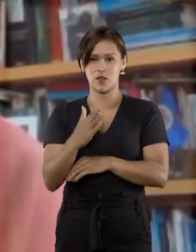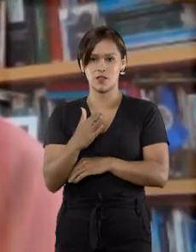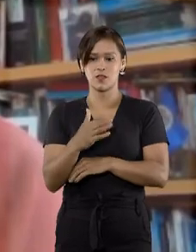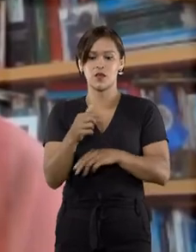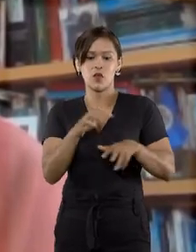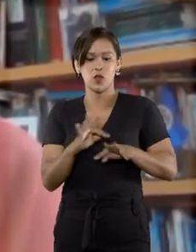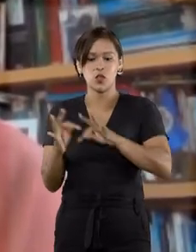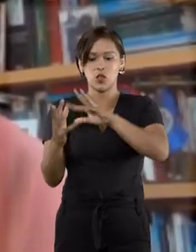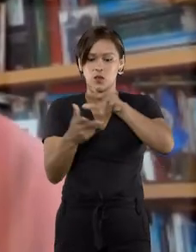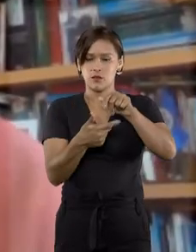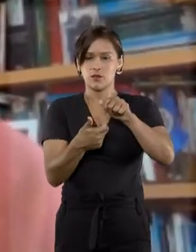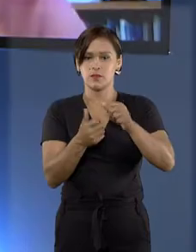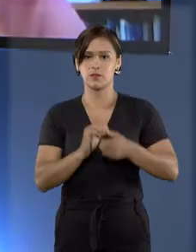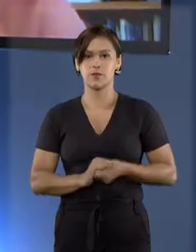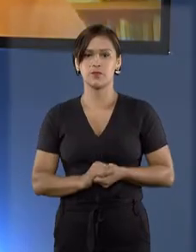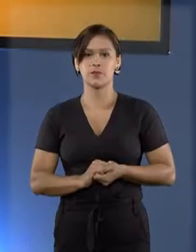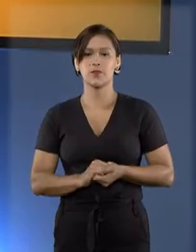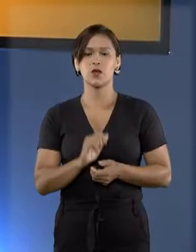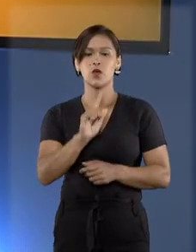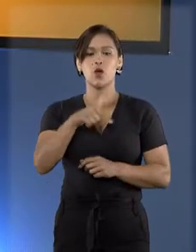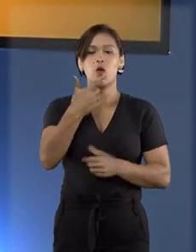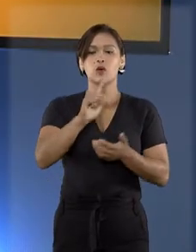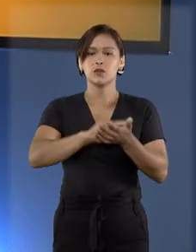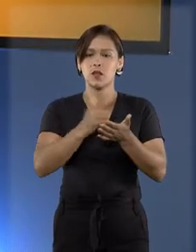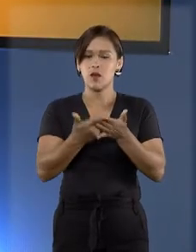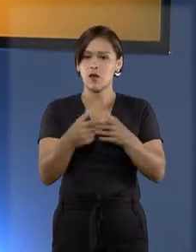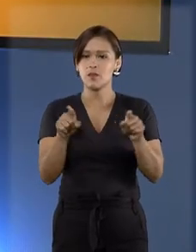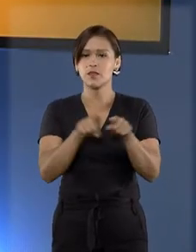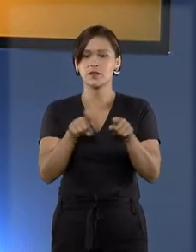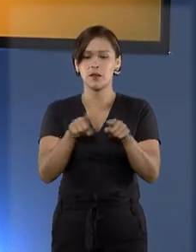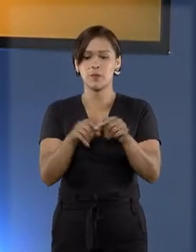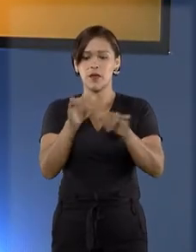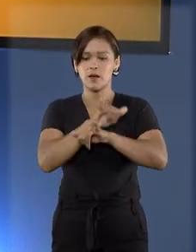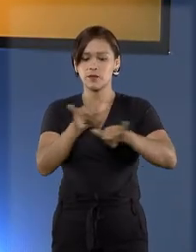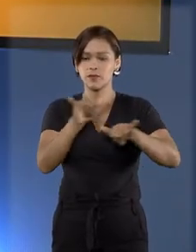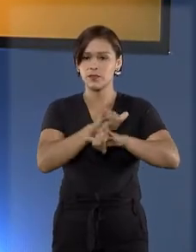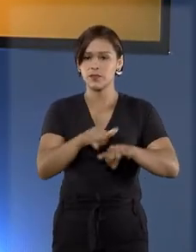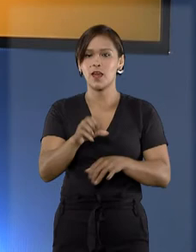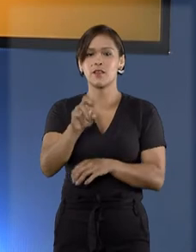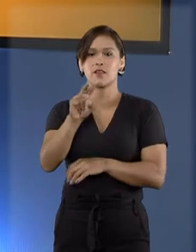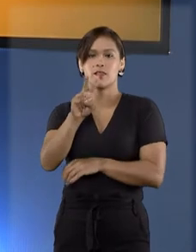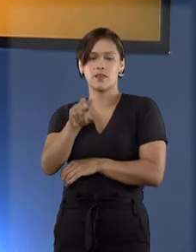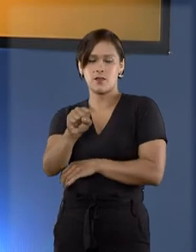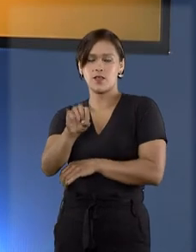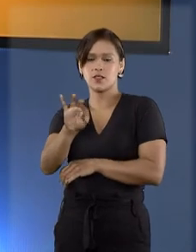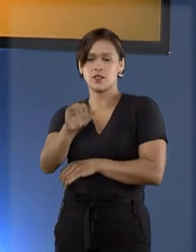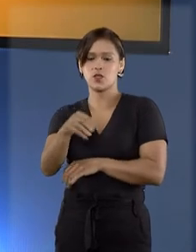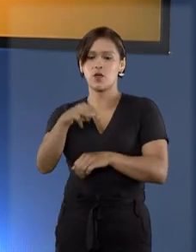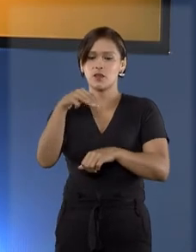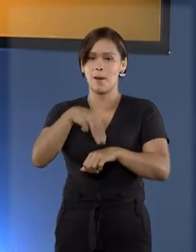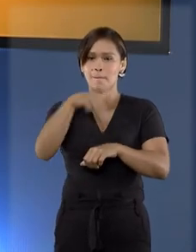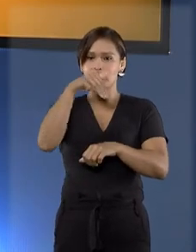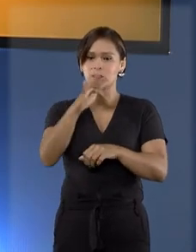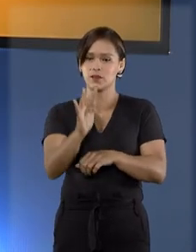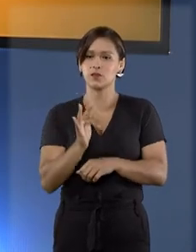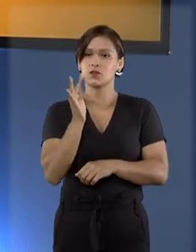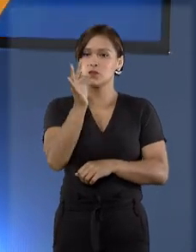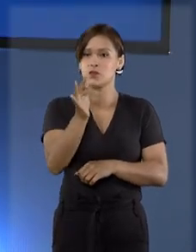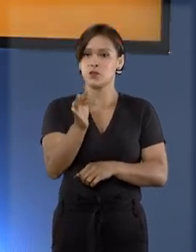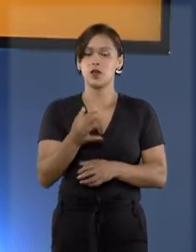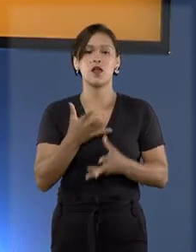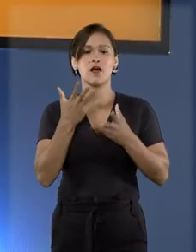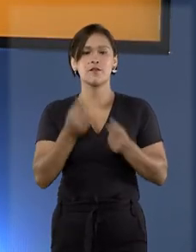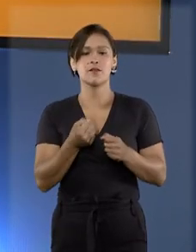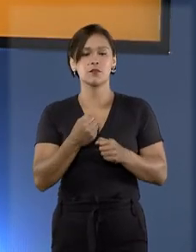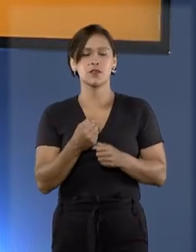e na nossa região. Outra obra anunciada nas redes sociais do STJ é a Magistratura do Futuro.